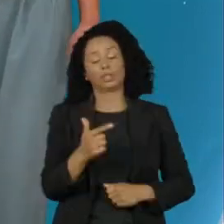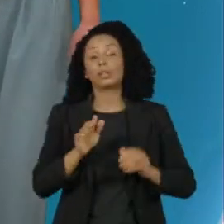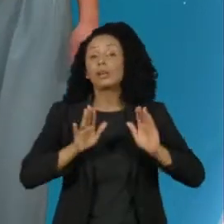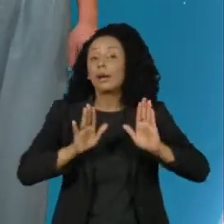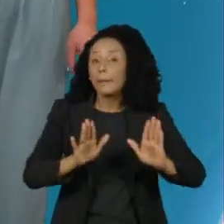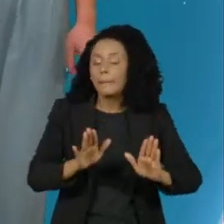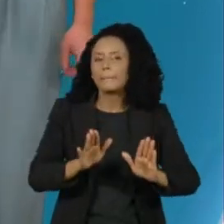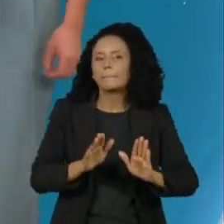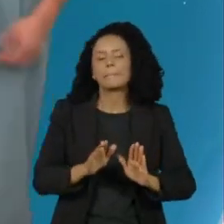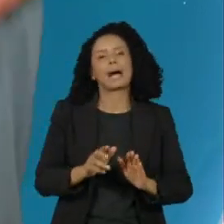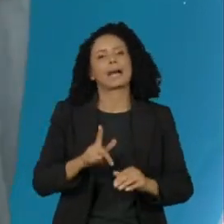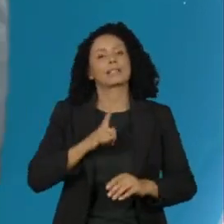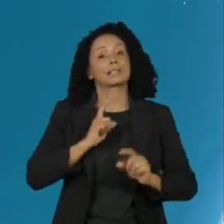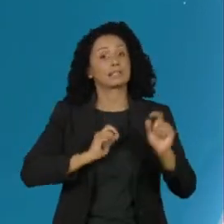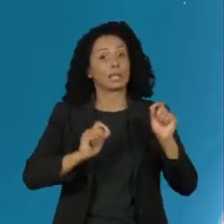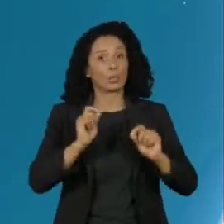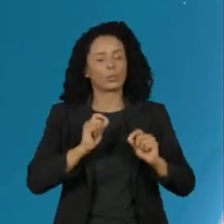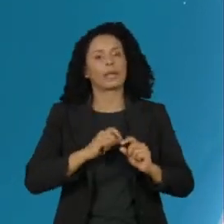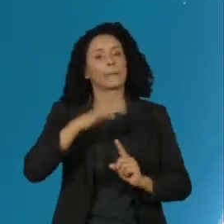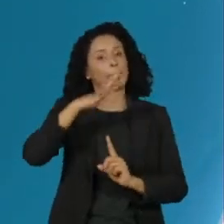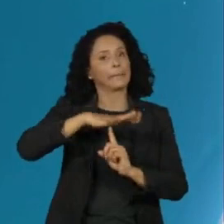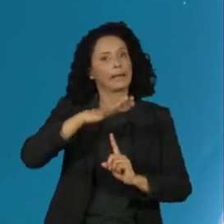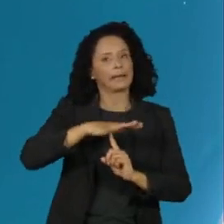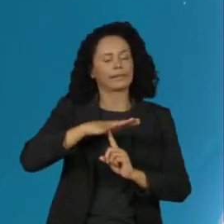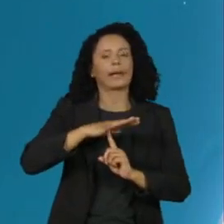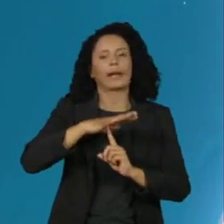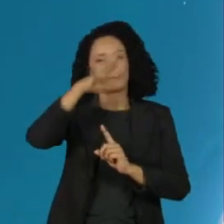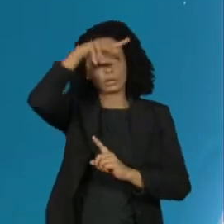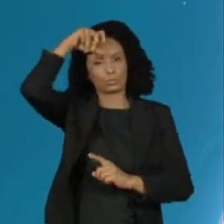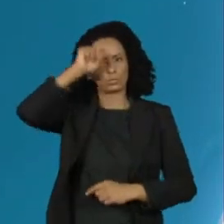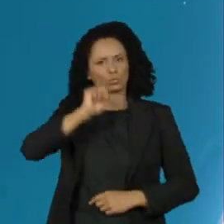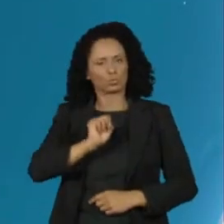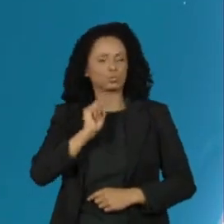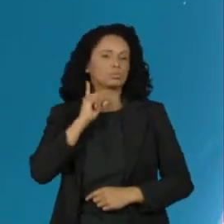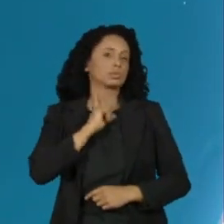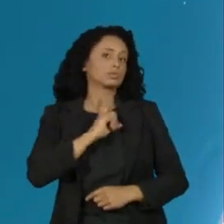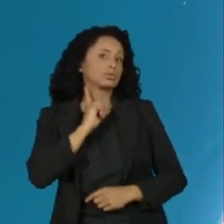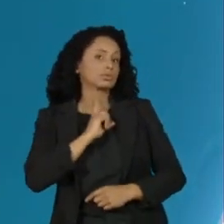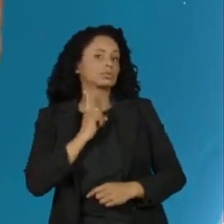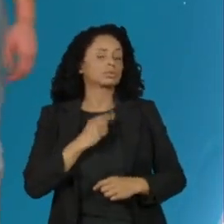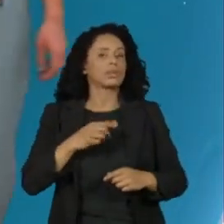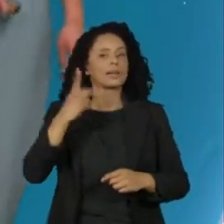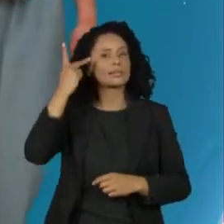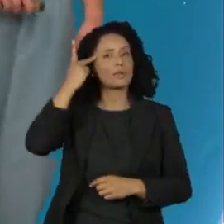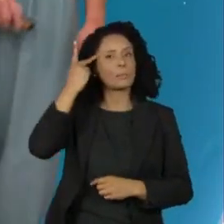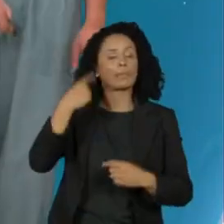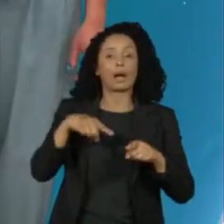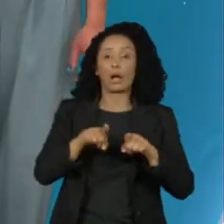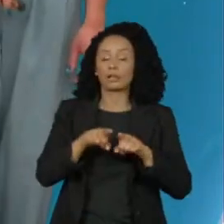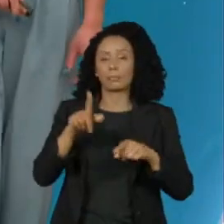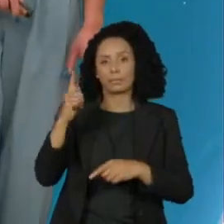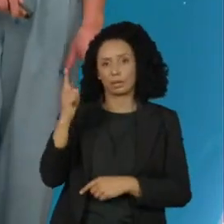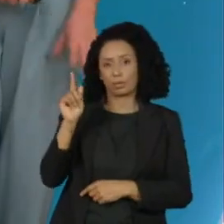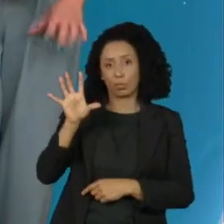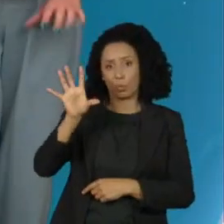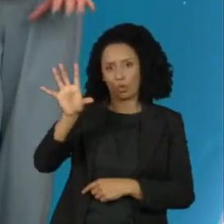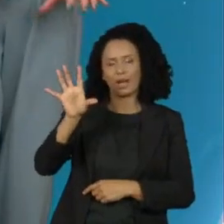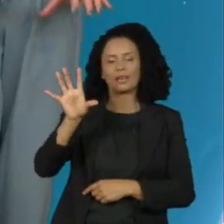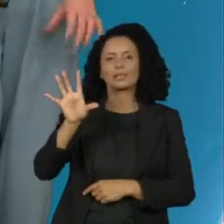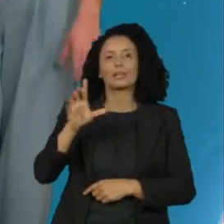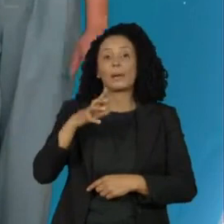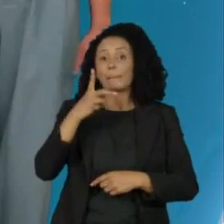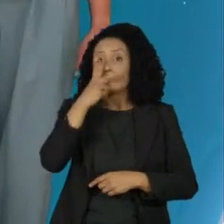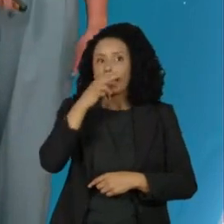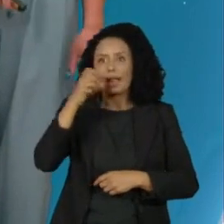de grande amplitude térmica entre o Paraná, Mato Grosso do Sul, Minas Gerais, São Paulo e também em Goiás. O tempo seco ainda